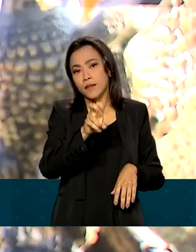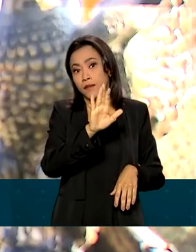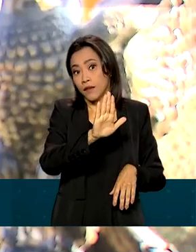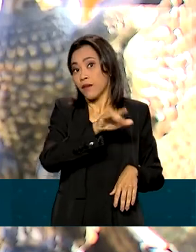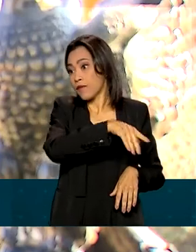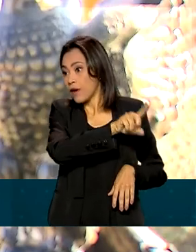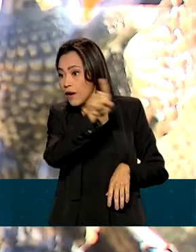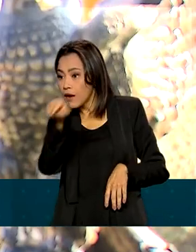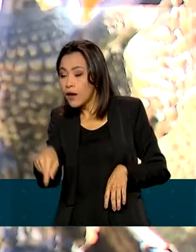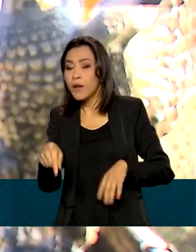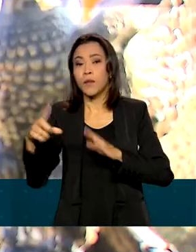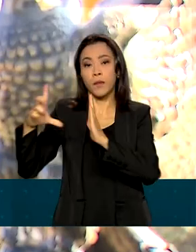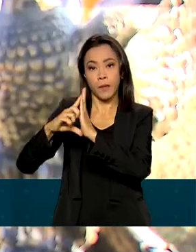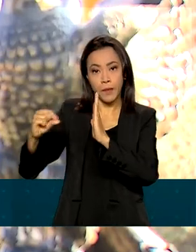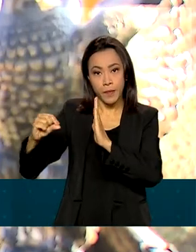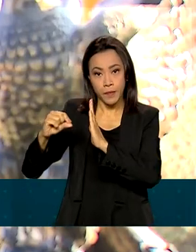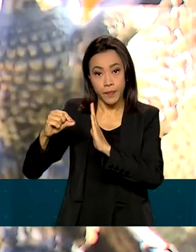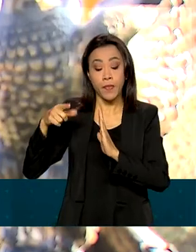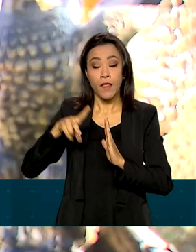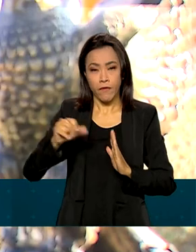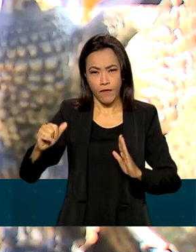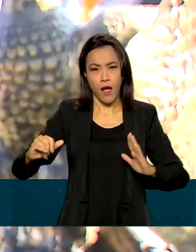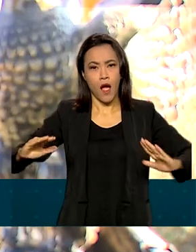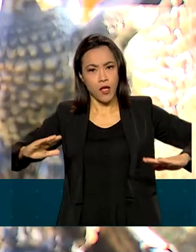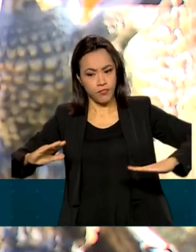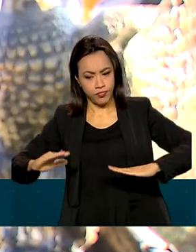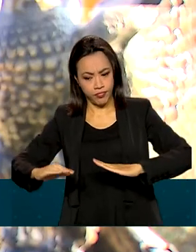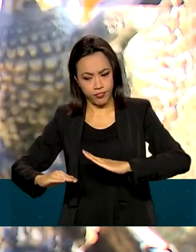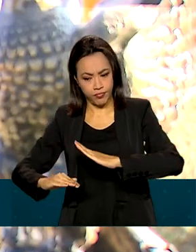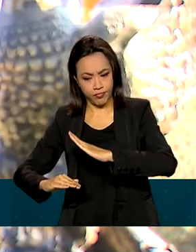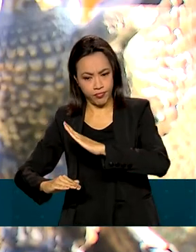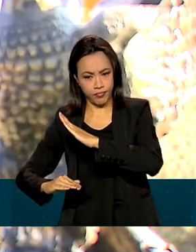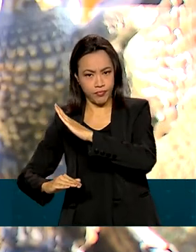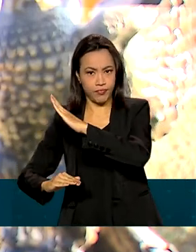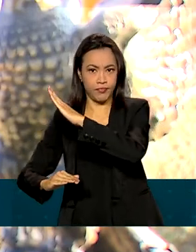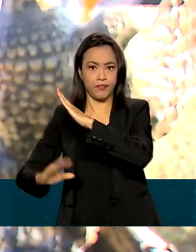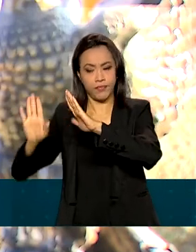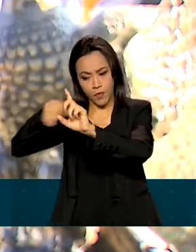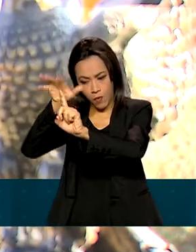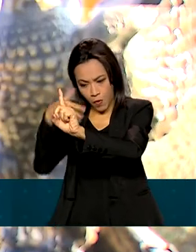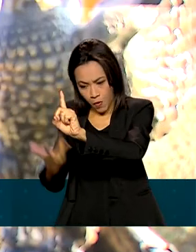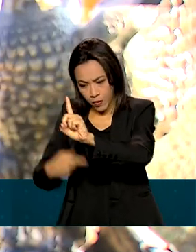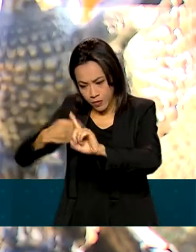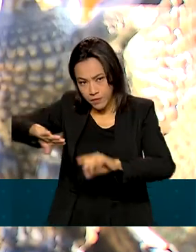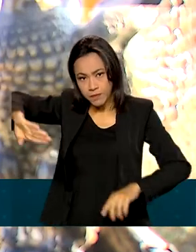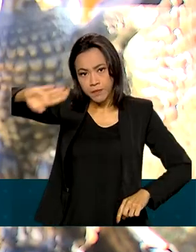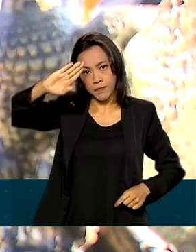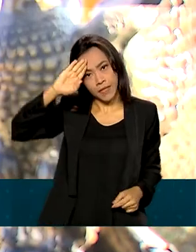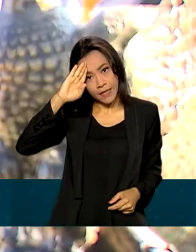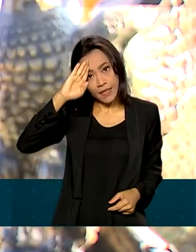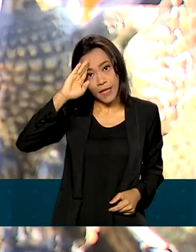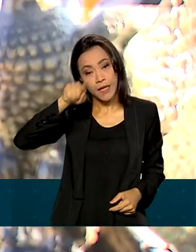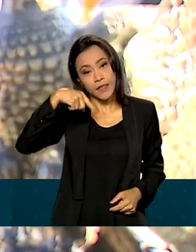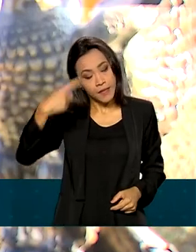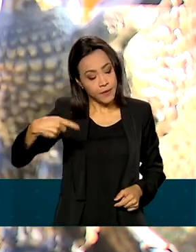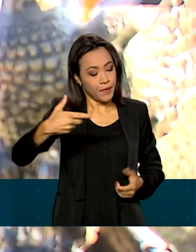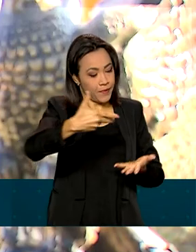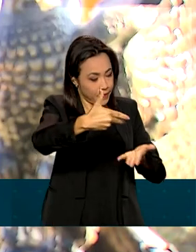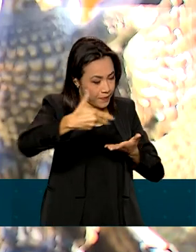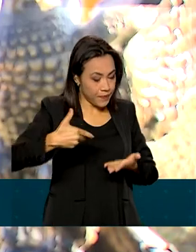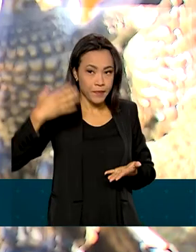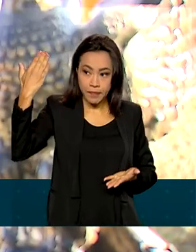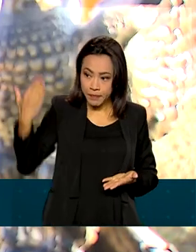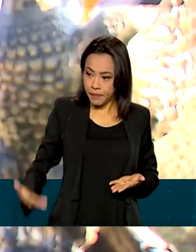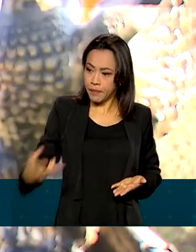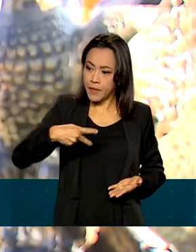no Palácio do Planalto. O coração vai subir a rampa do Planalto com honrarias militares e em seguida recepcionado pelo presidente Jair